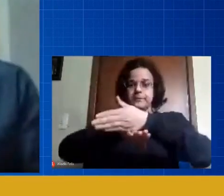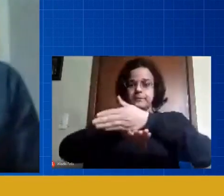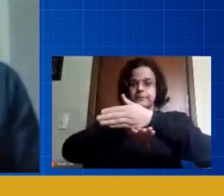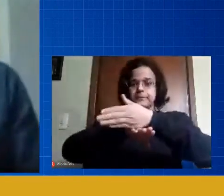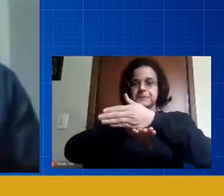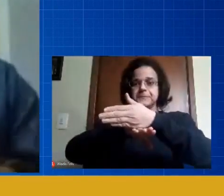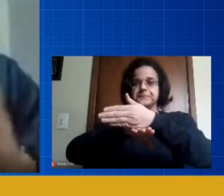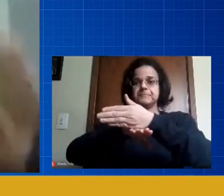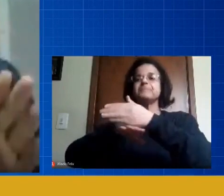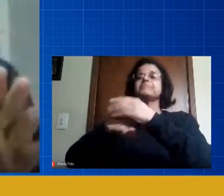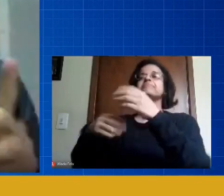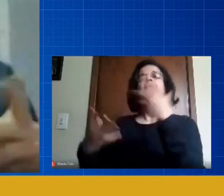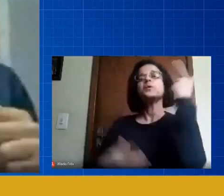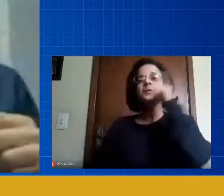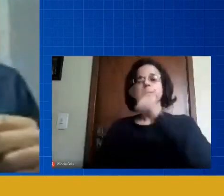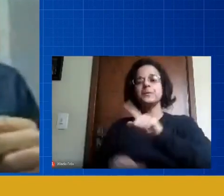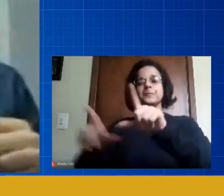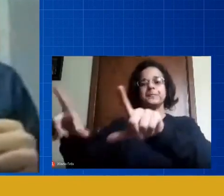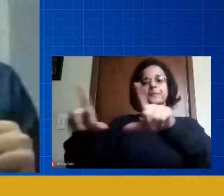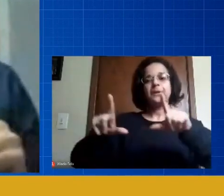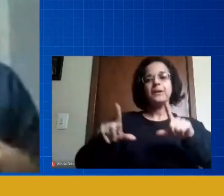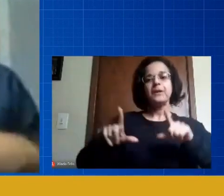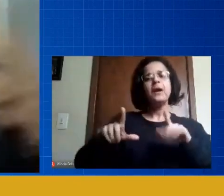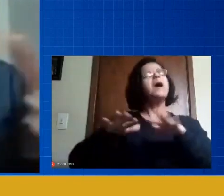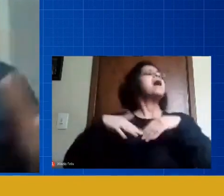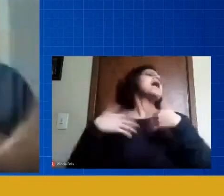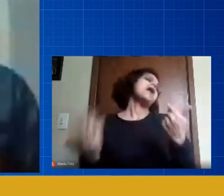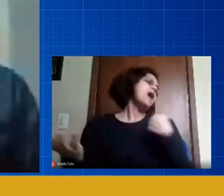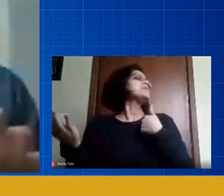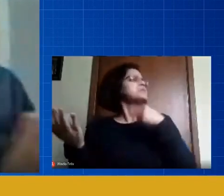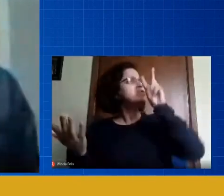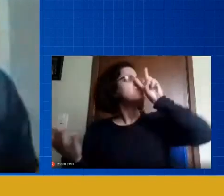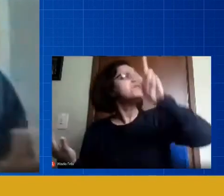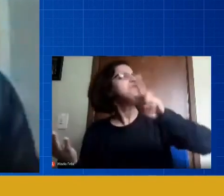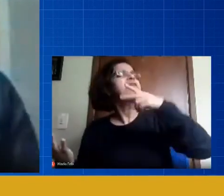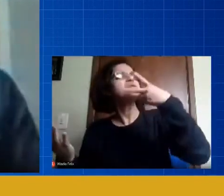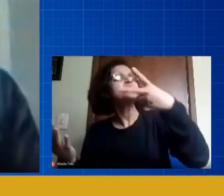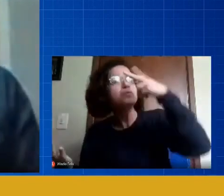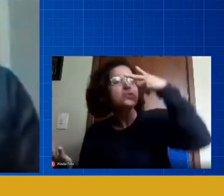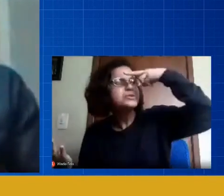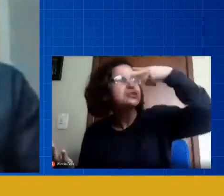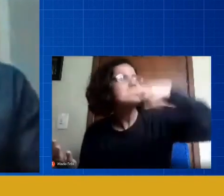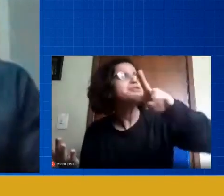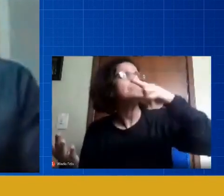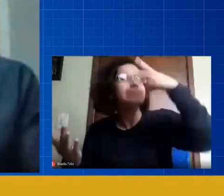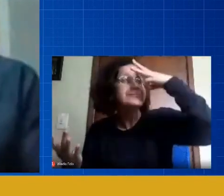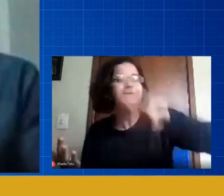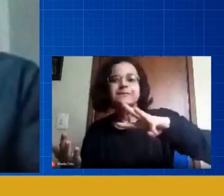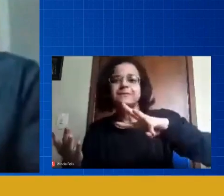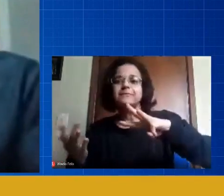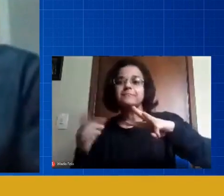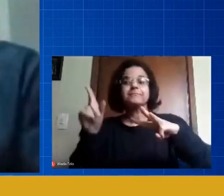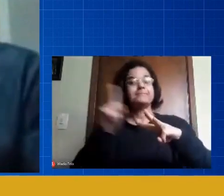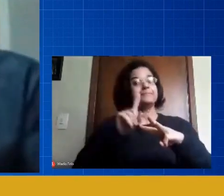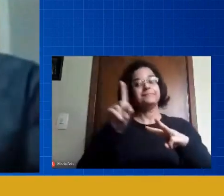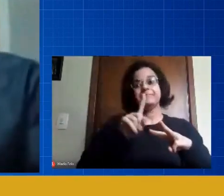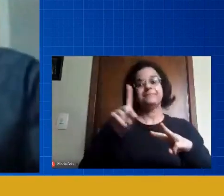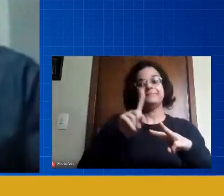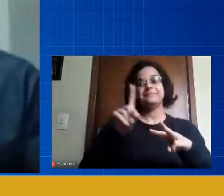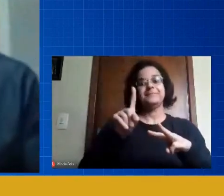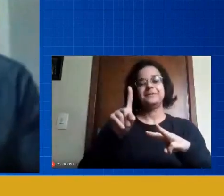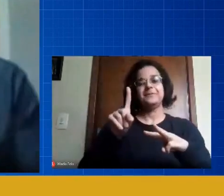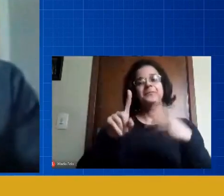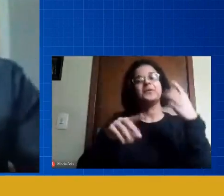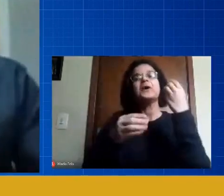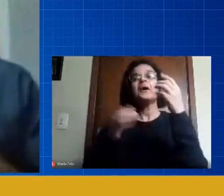pega o certificado, ah, mas eu assisti dois dias depois, três dias depois, não, o certificado é exclusivamente, essa foi